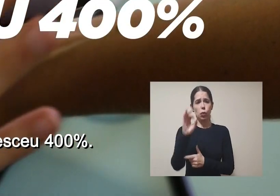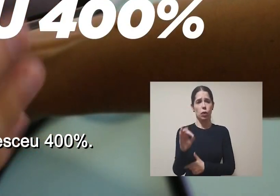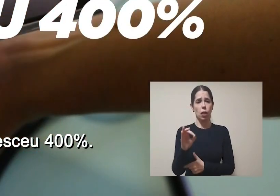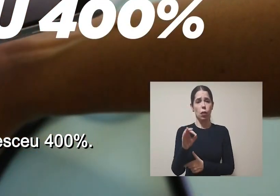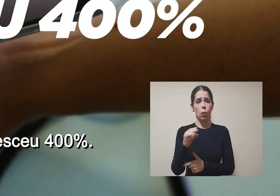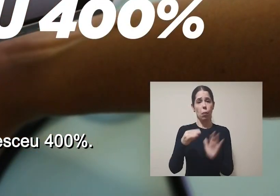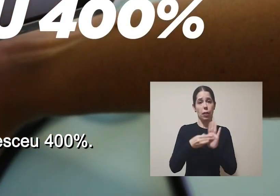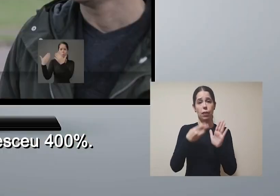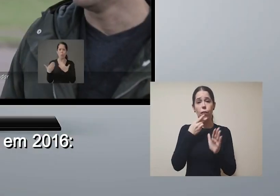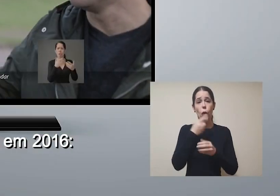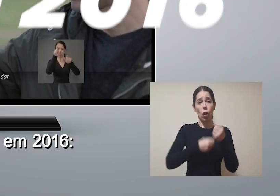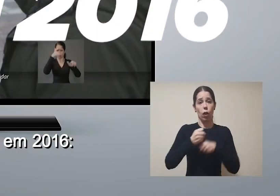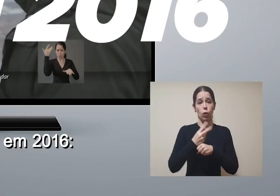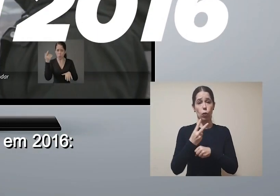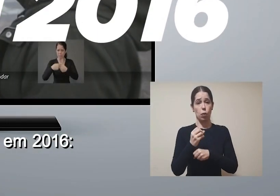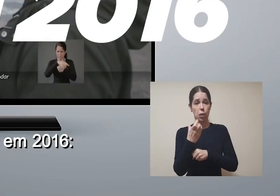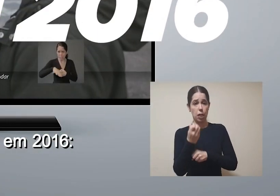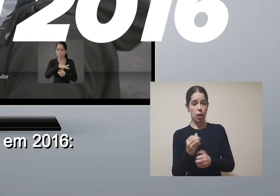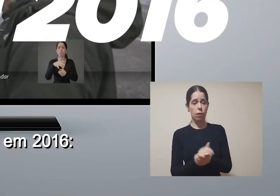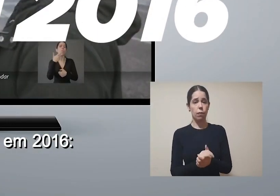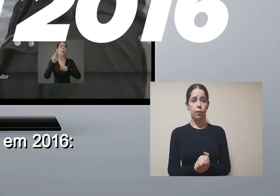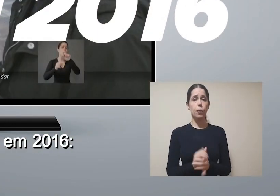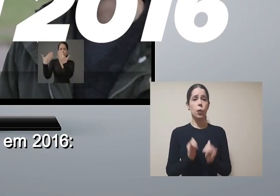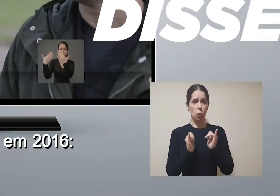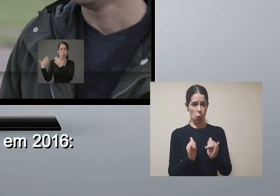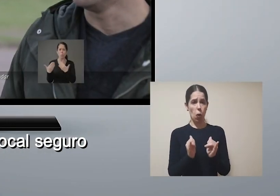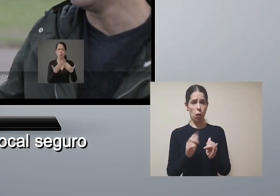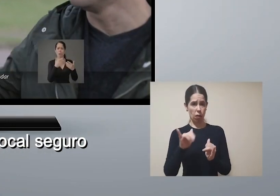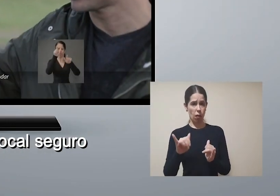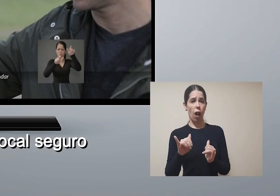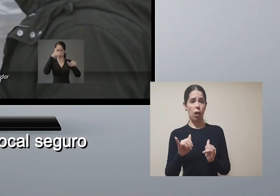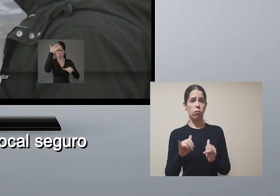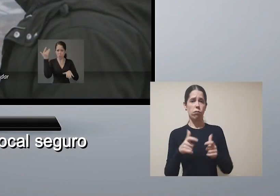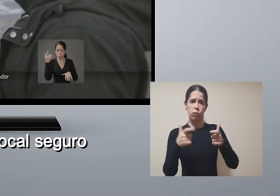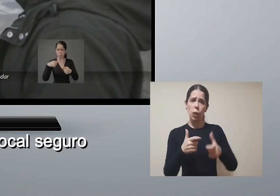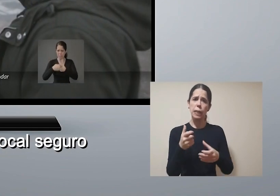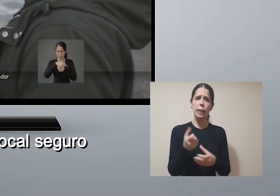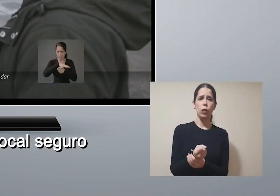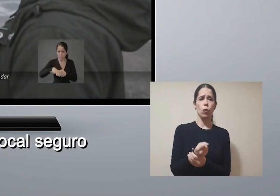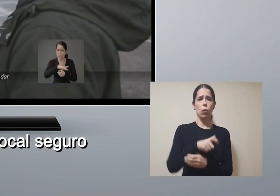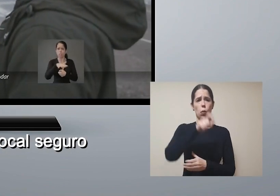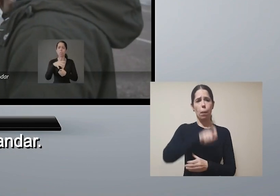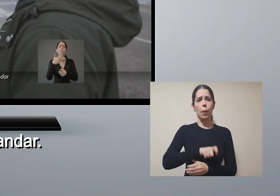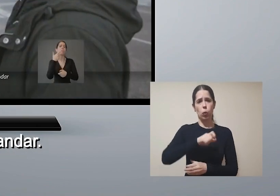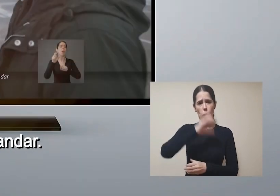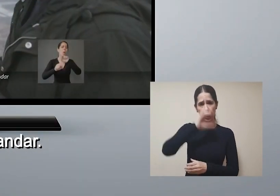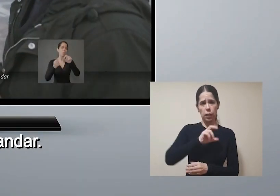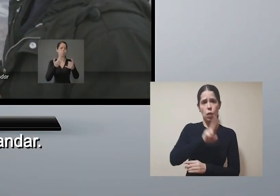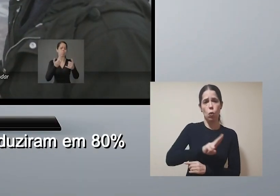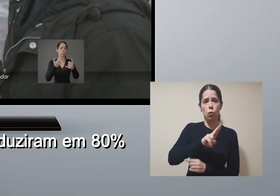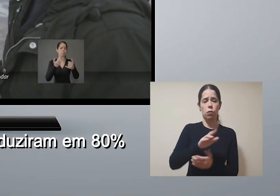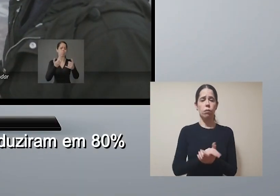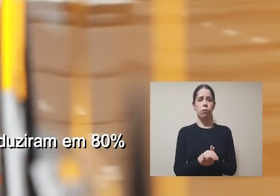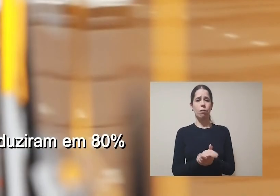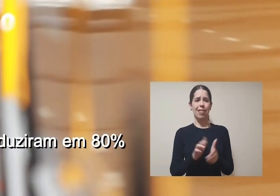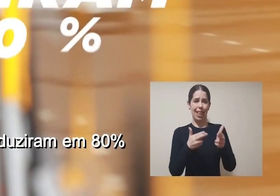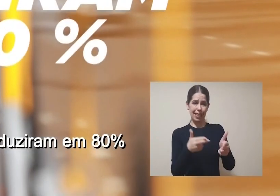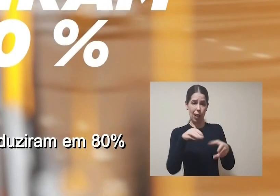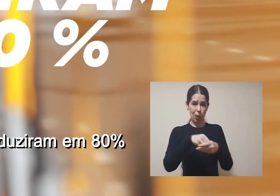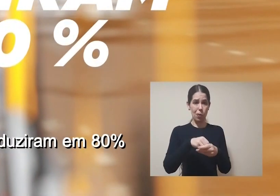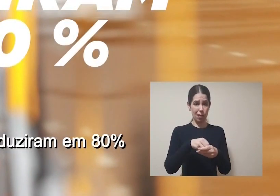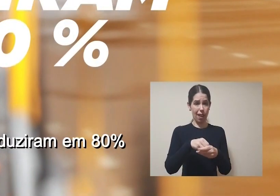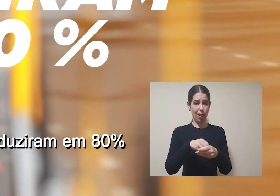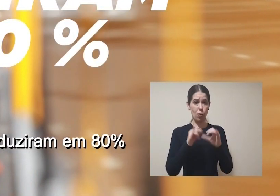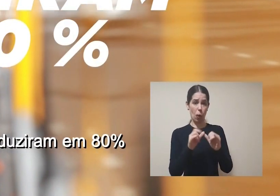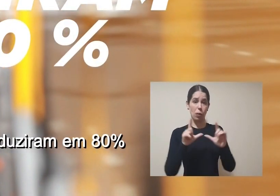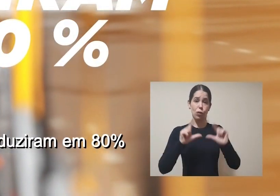400%. Marquesan disse em 2016. Ônibus vai ser um local seguro para o cidadão andar. Os assaltos a